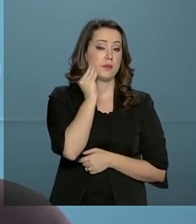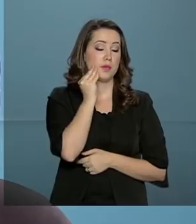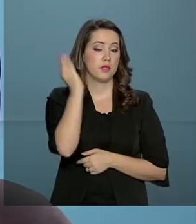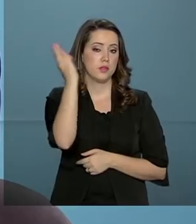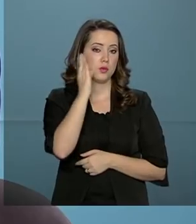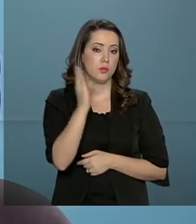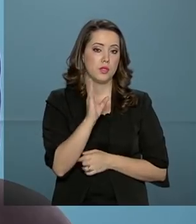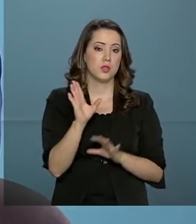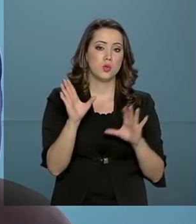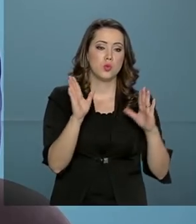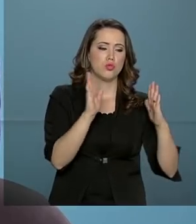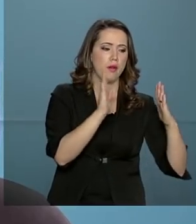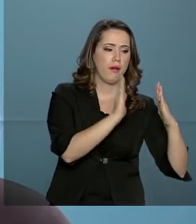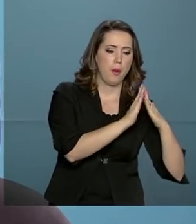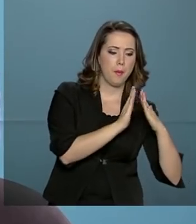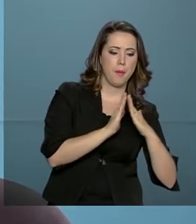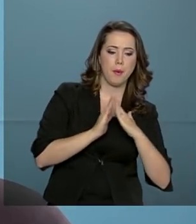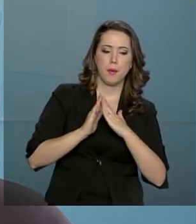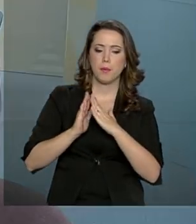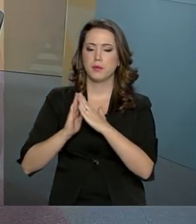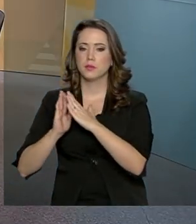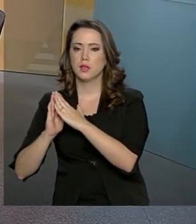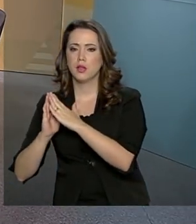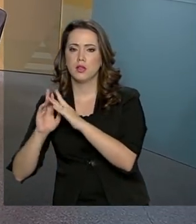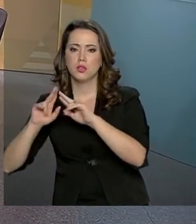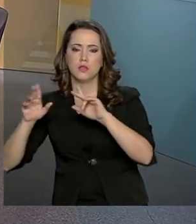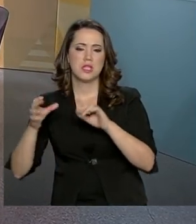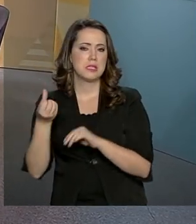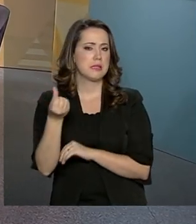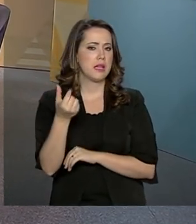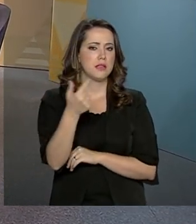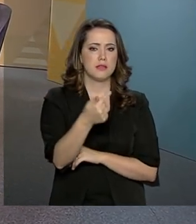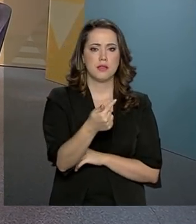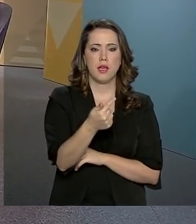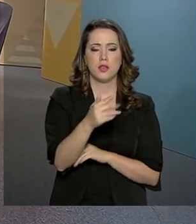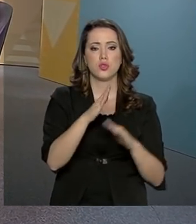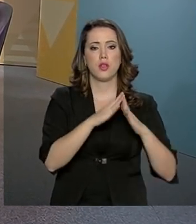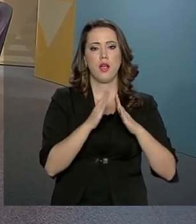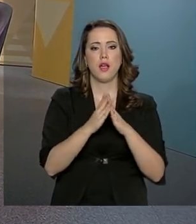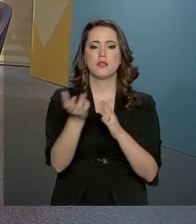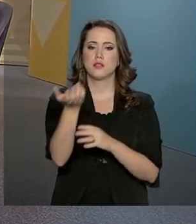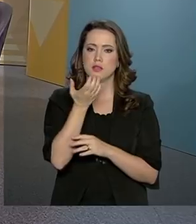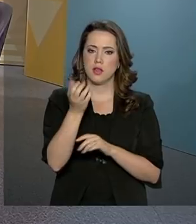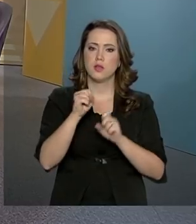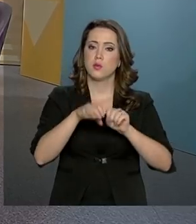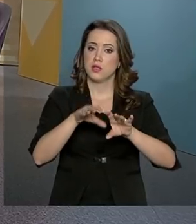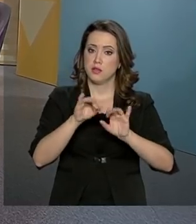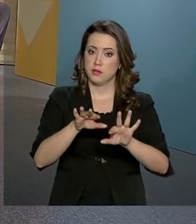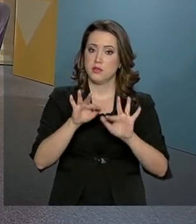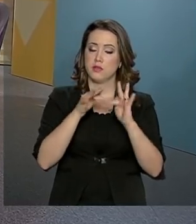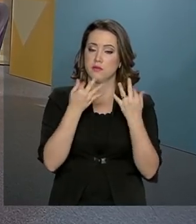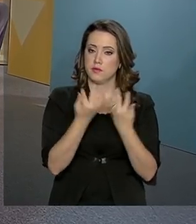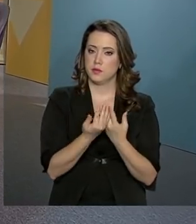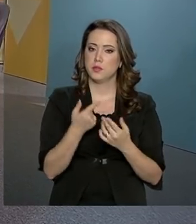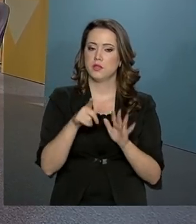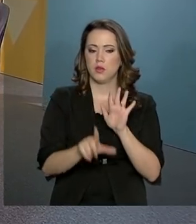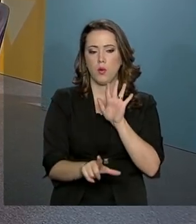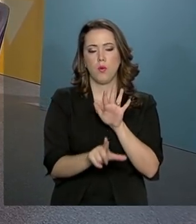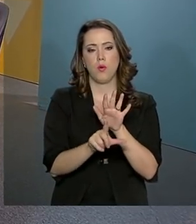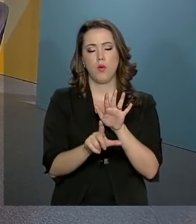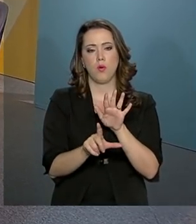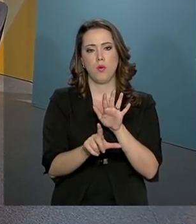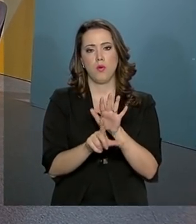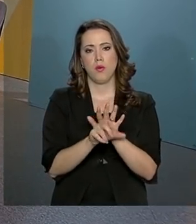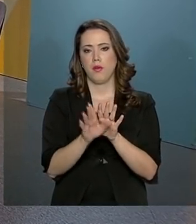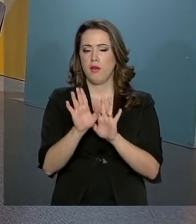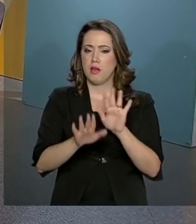condomínios. Seis, sete casas naquele condomínio resolvem ter o ensino domiciliar. Então, ali, um pai paga o